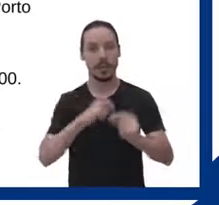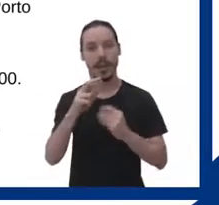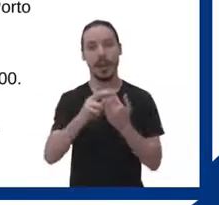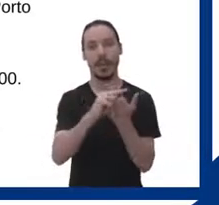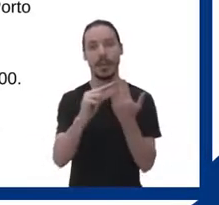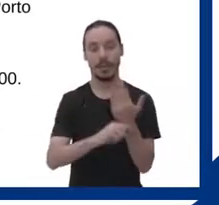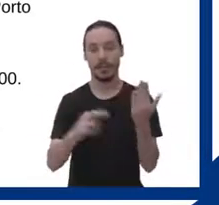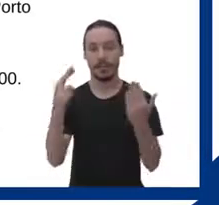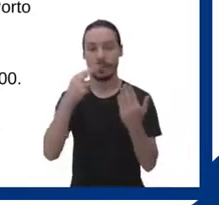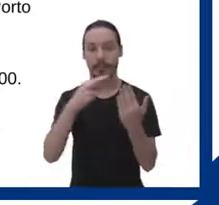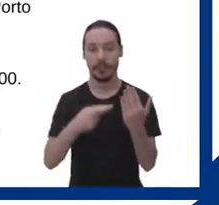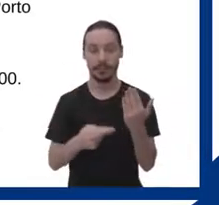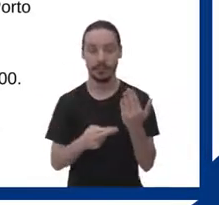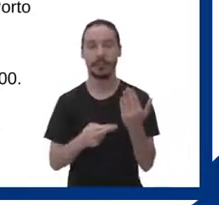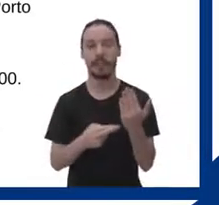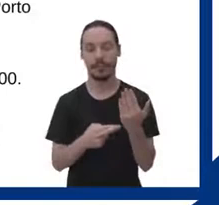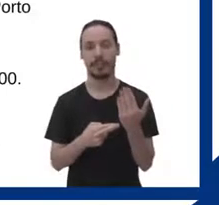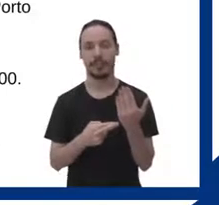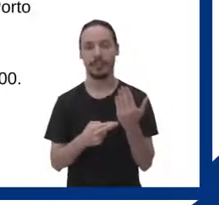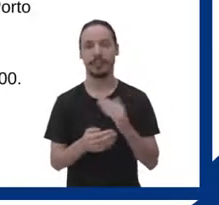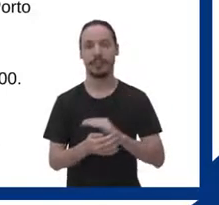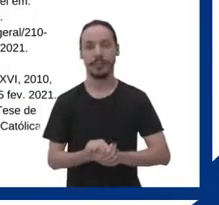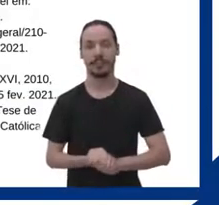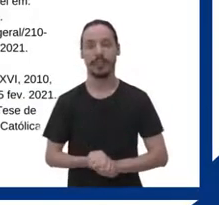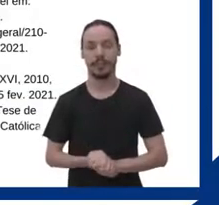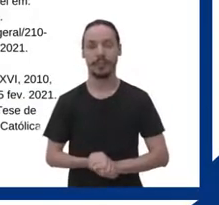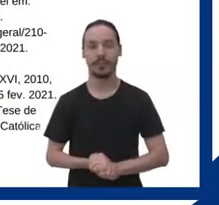Aqui temos as nossas referências.